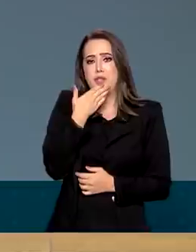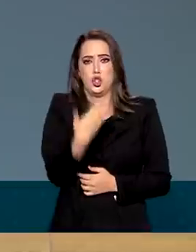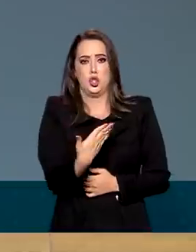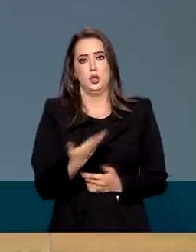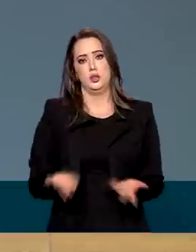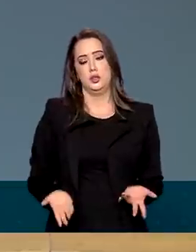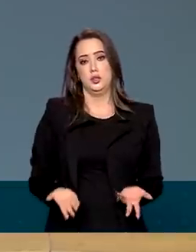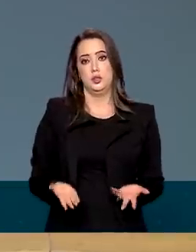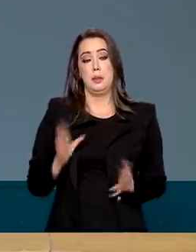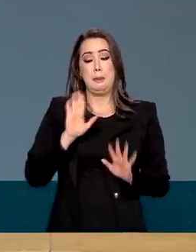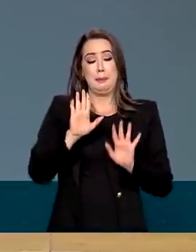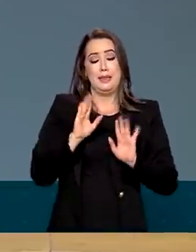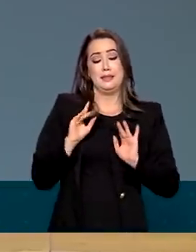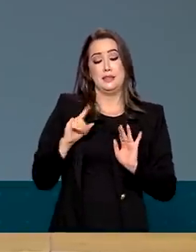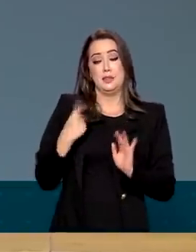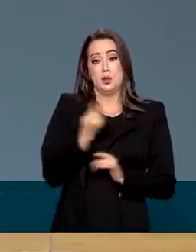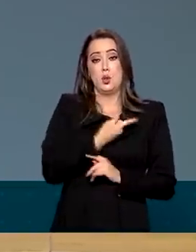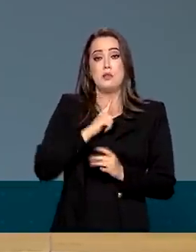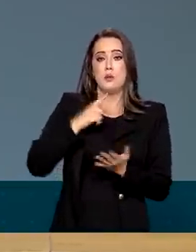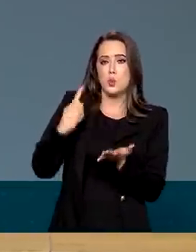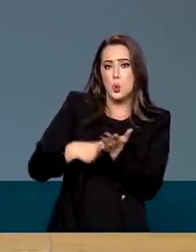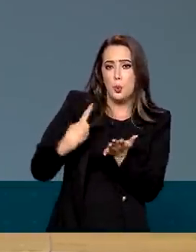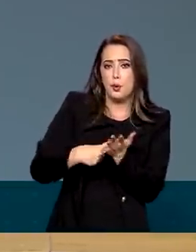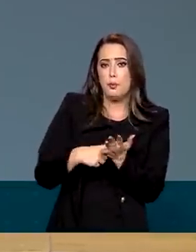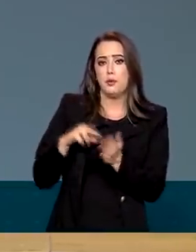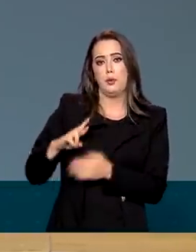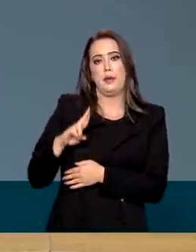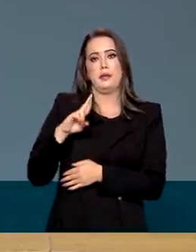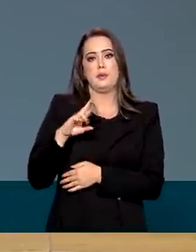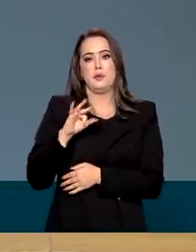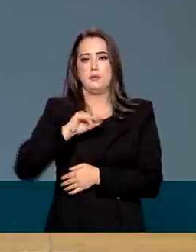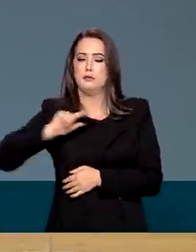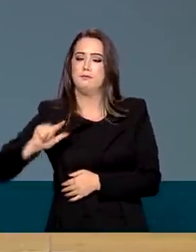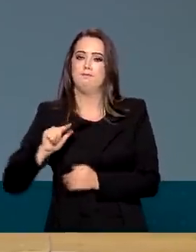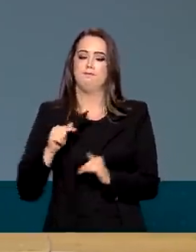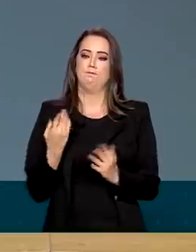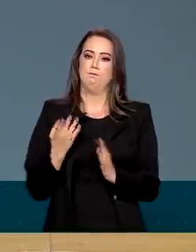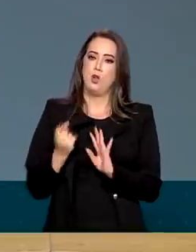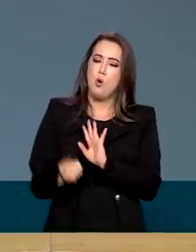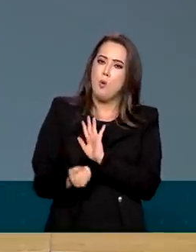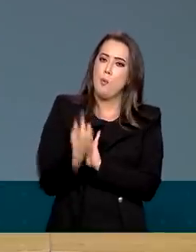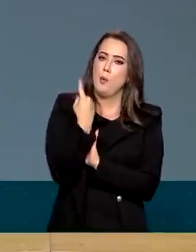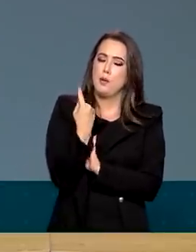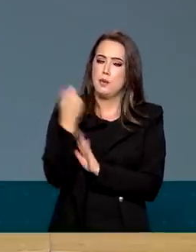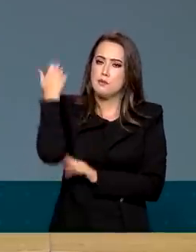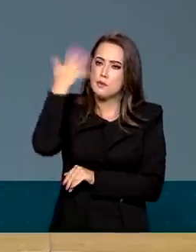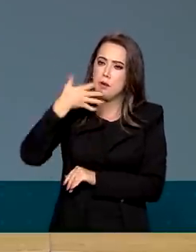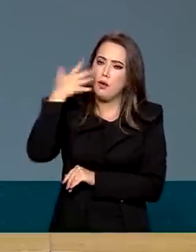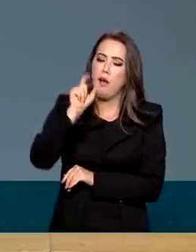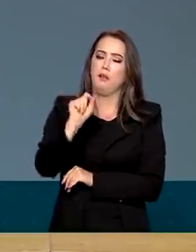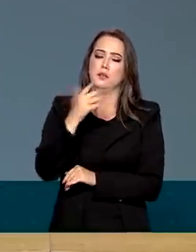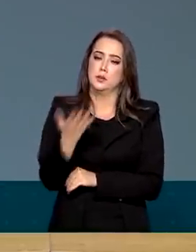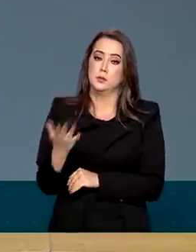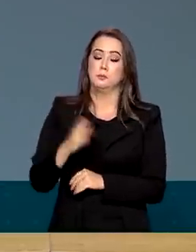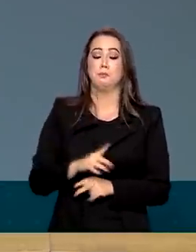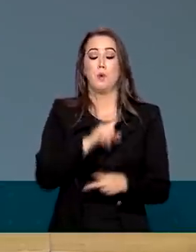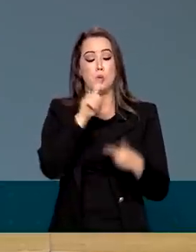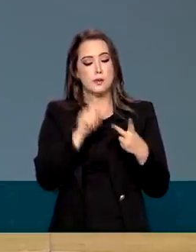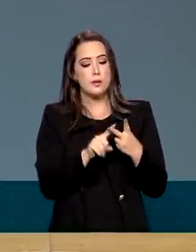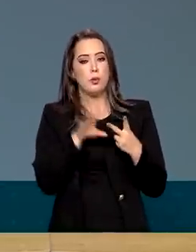Agora, é aquilo, nós temos o compromisso com a responsabilidade fiscal. Então, o primeiro ponto que eu queria esclarecer é esse. O segundo é seguinte,